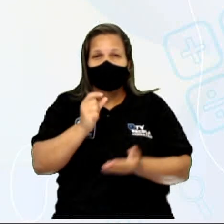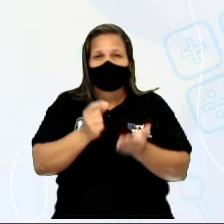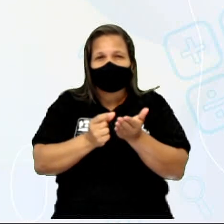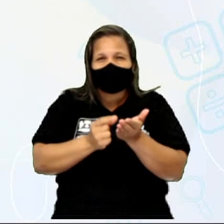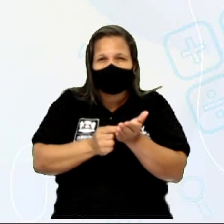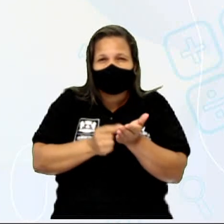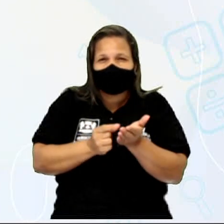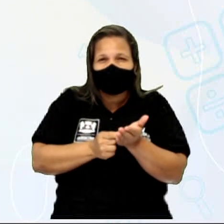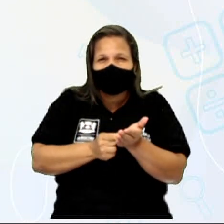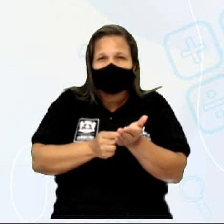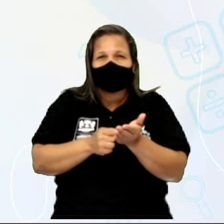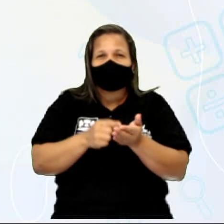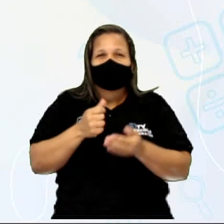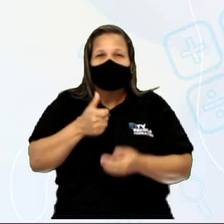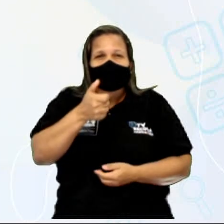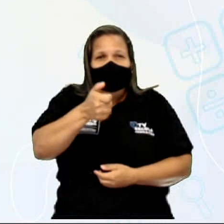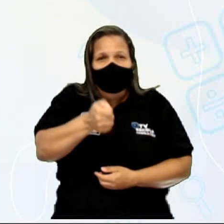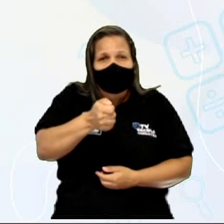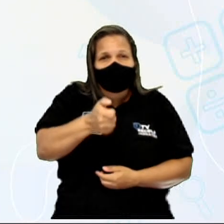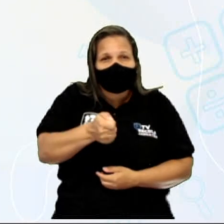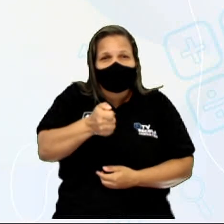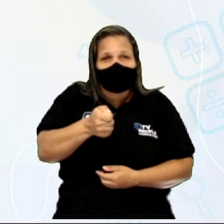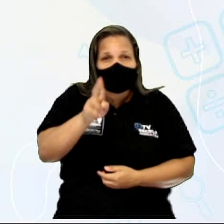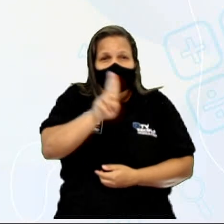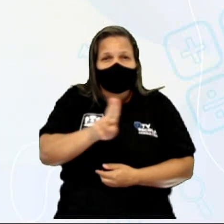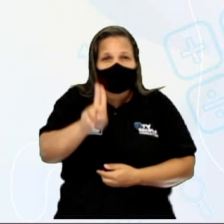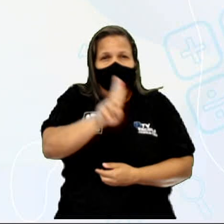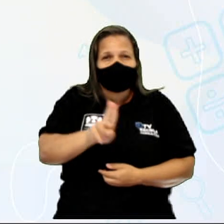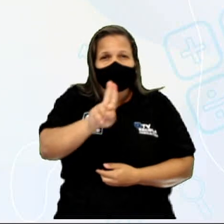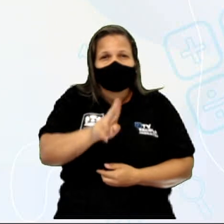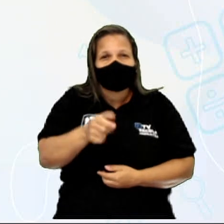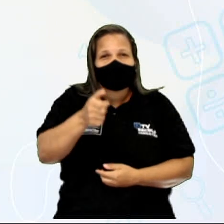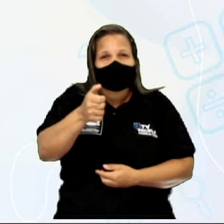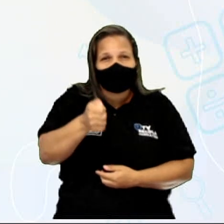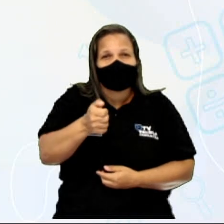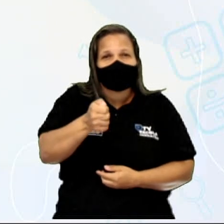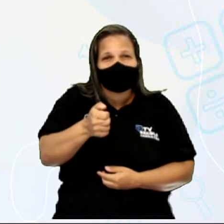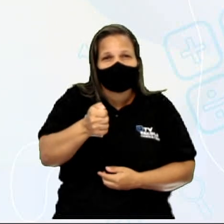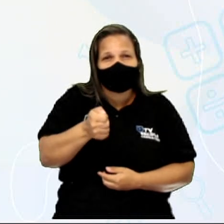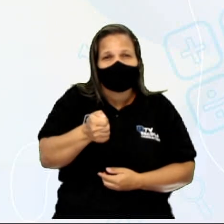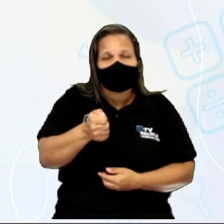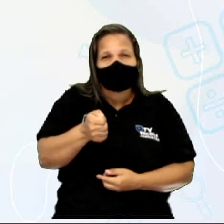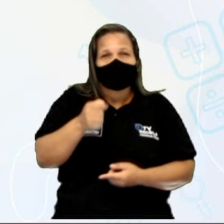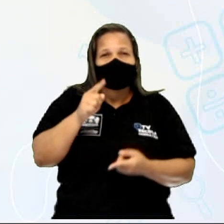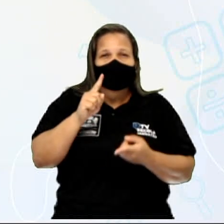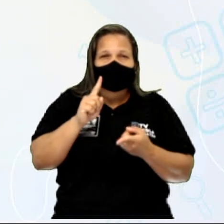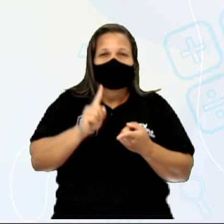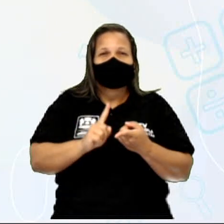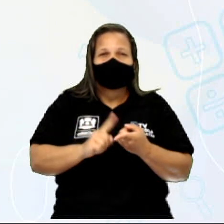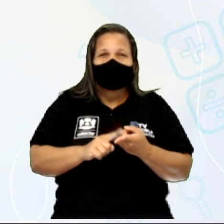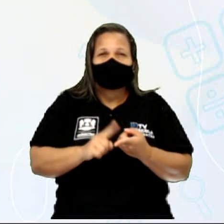utiliza, por exemplo, no controle remoto, que pode ser recarregada, ou a própria pilha do seu